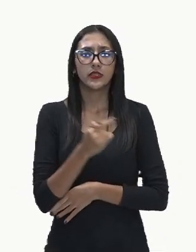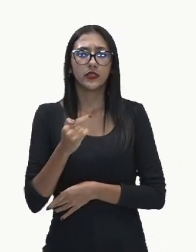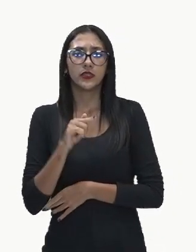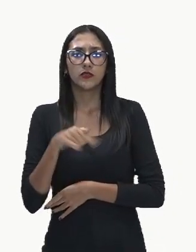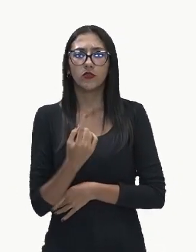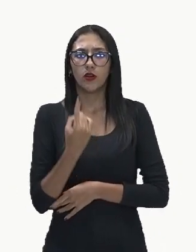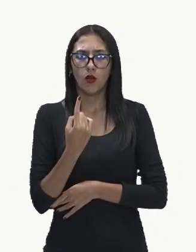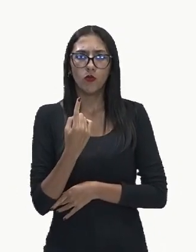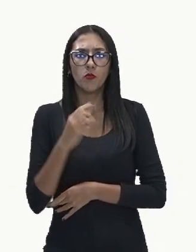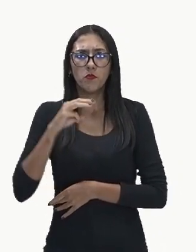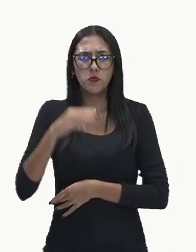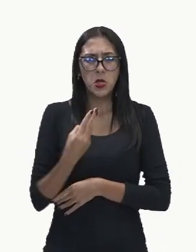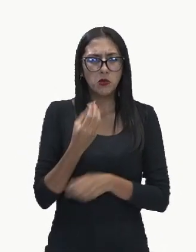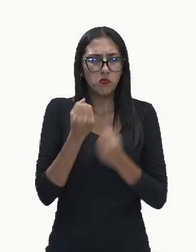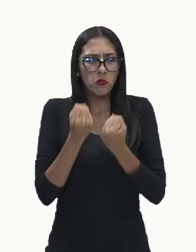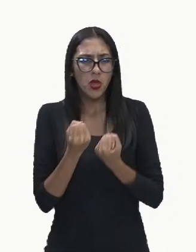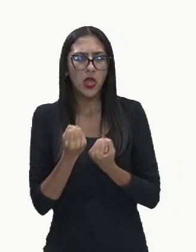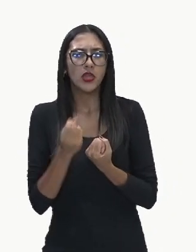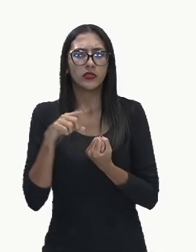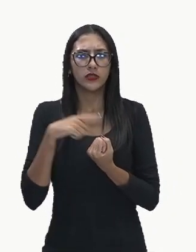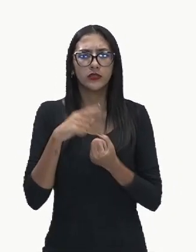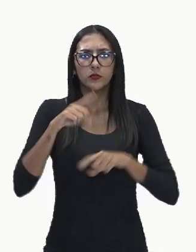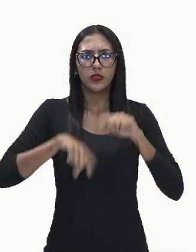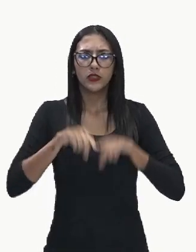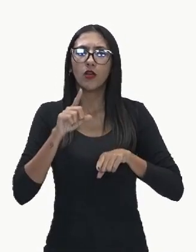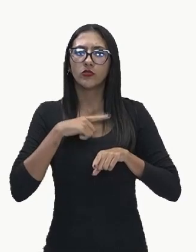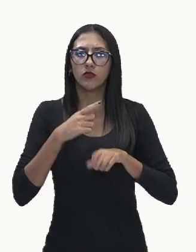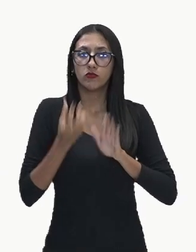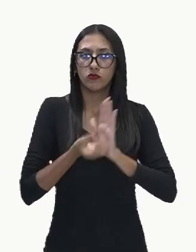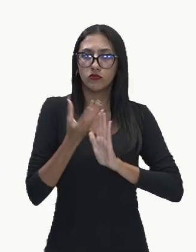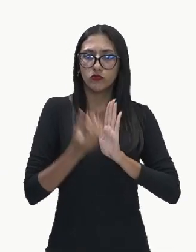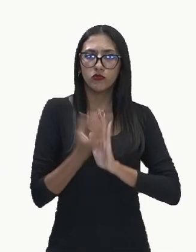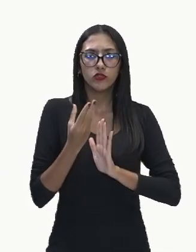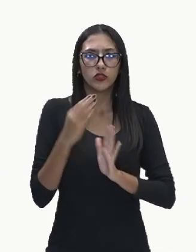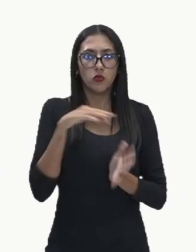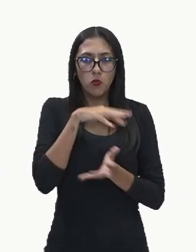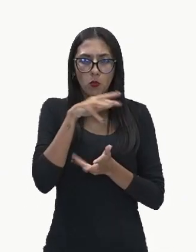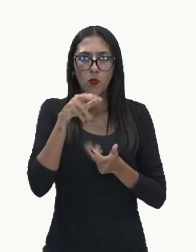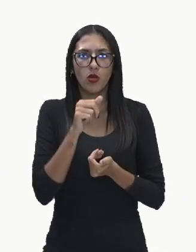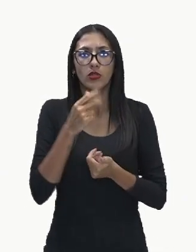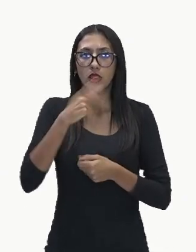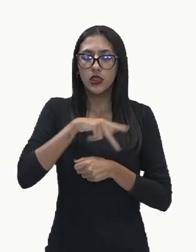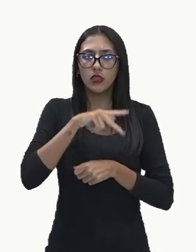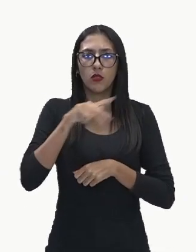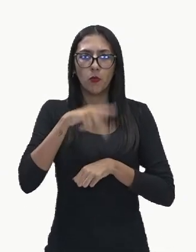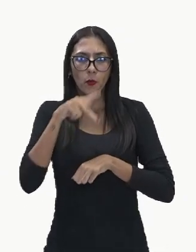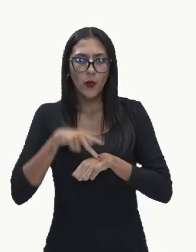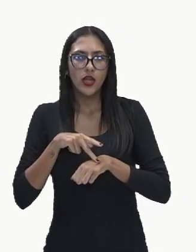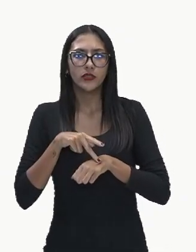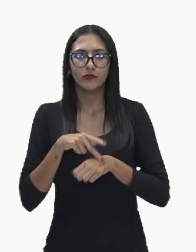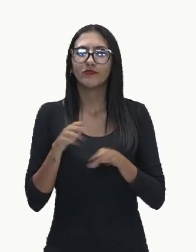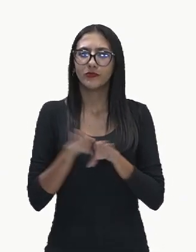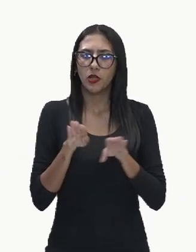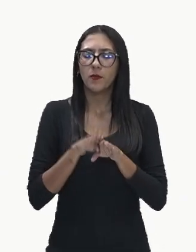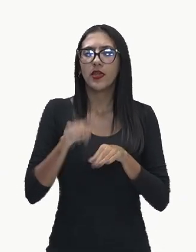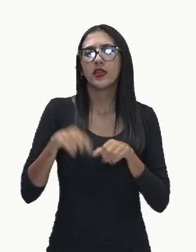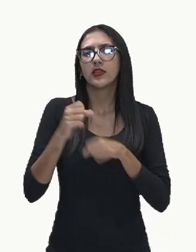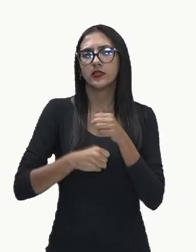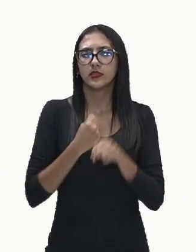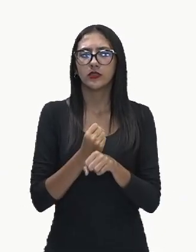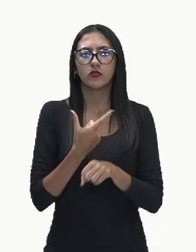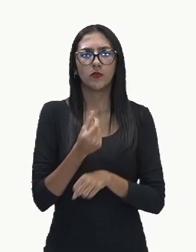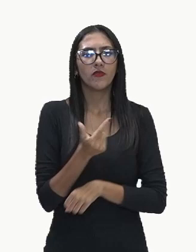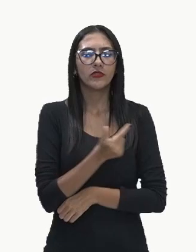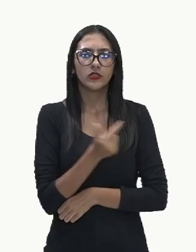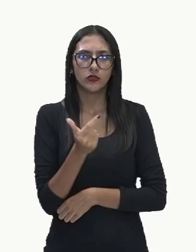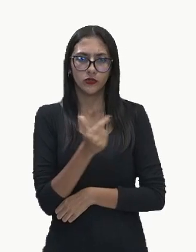de resíduos sólidos urbanos foram geradas no país também naquele ano de 2022. Então, se o relatório é